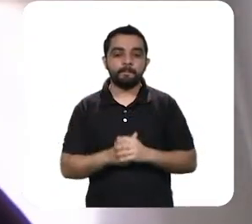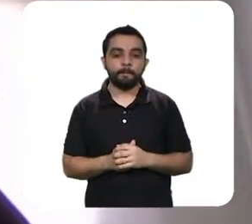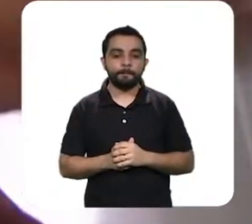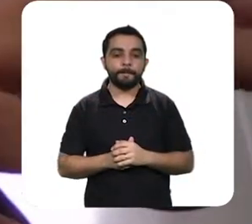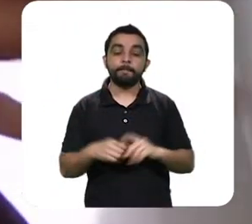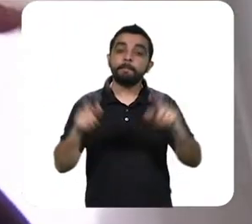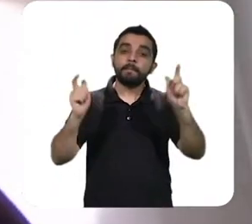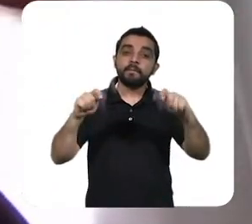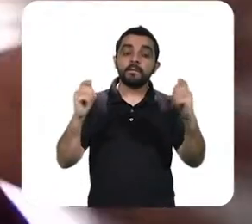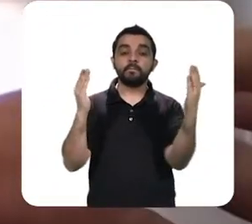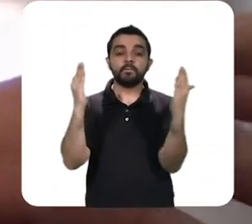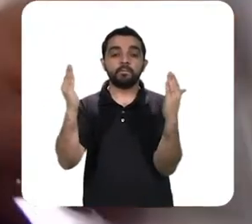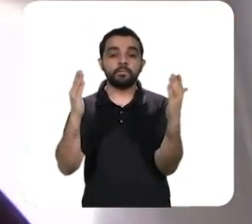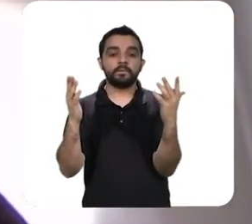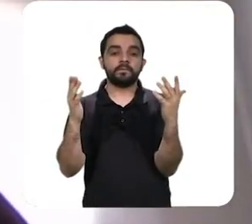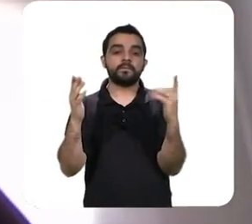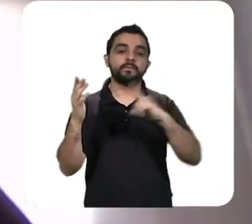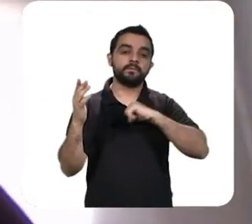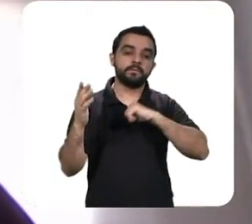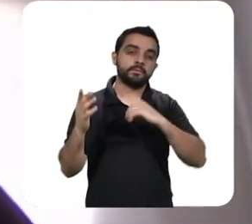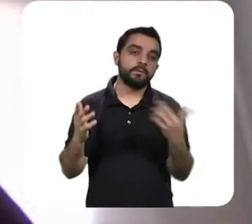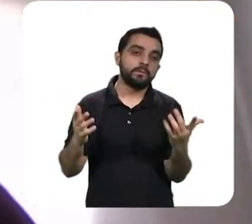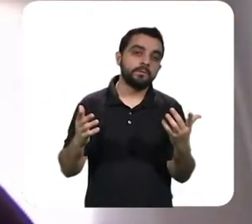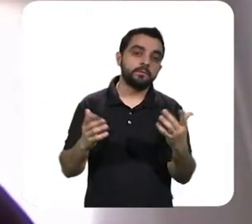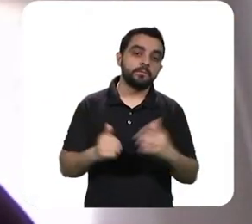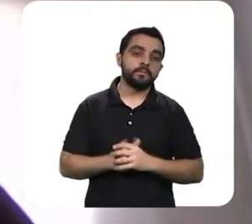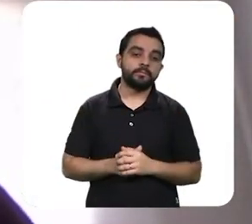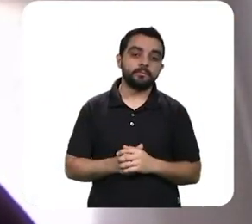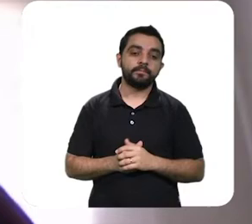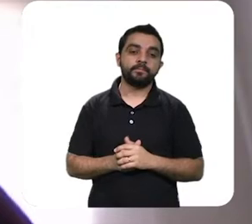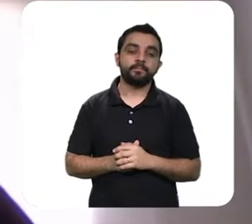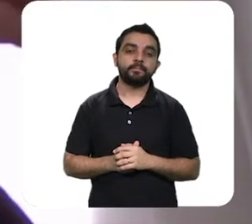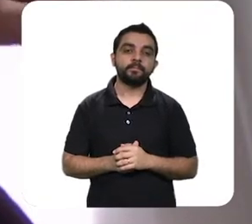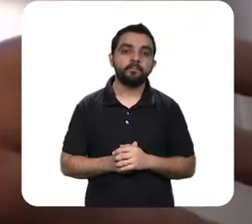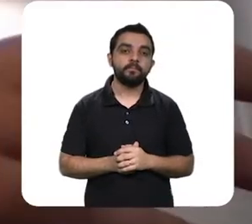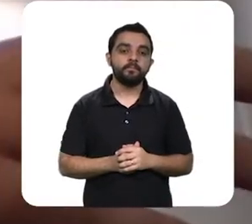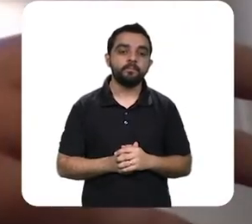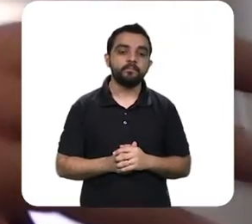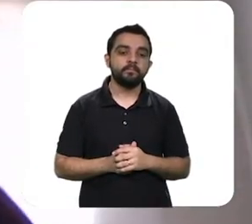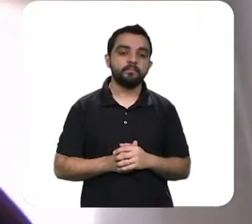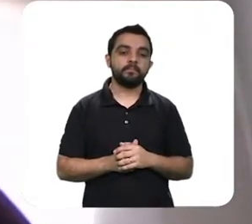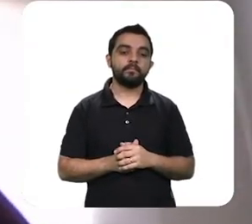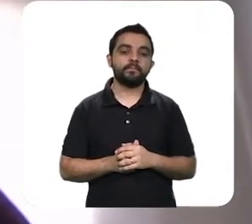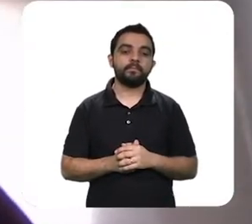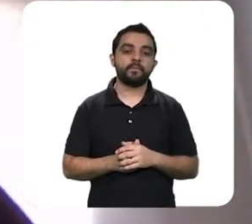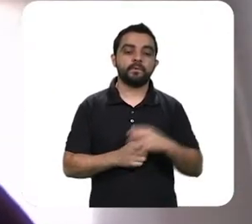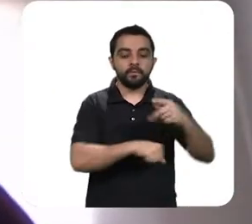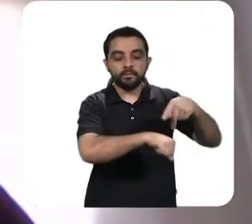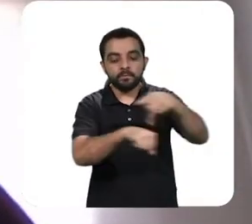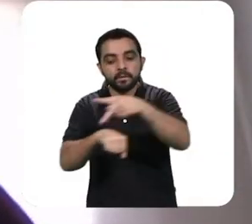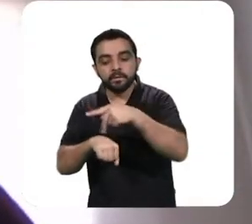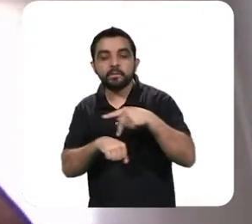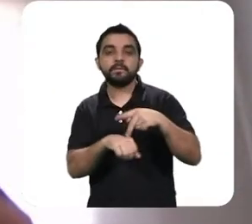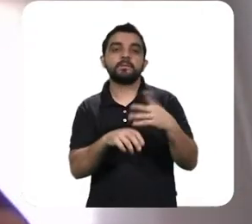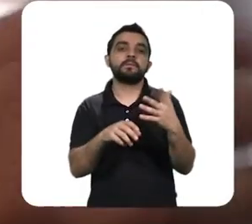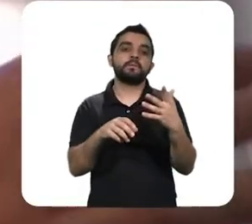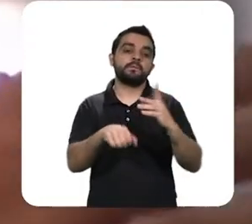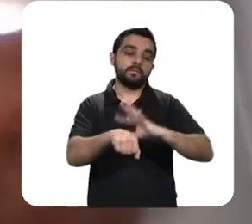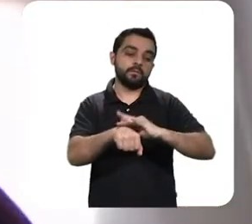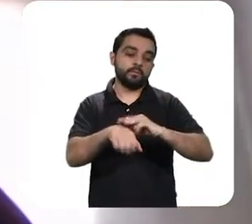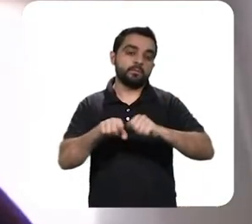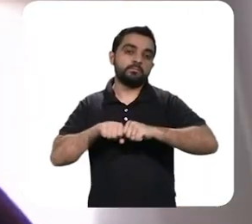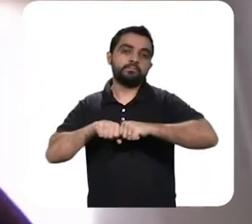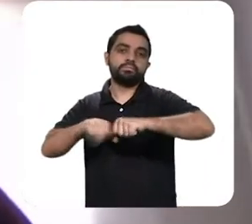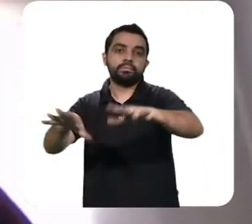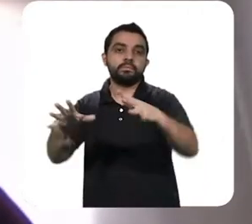que você tem um inimigo que é comum a praticamente todos os países é invisível e você precisa ter